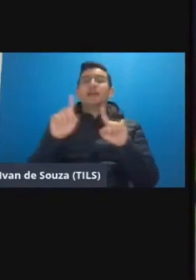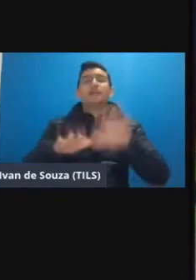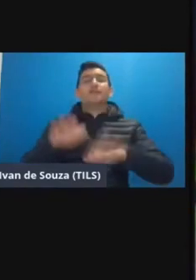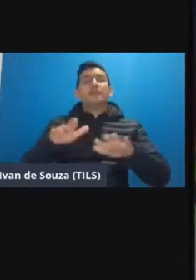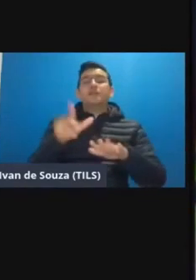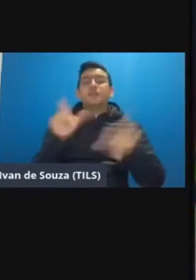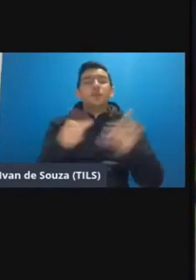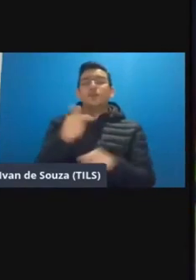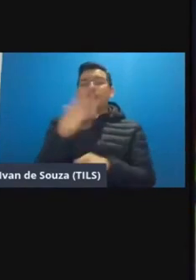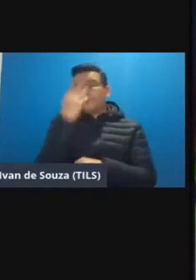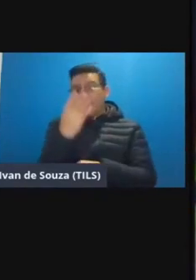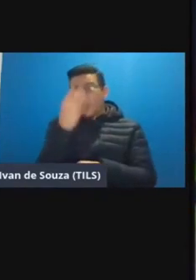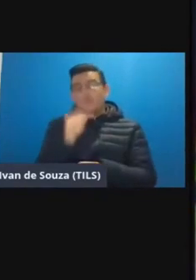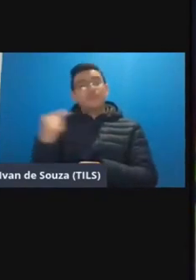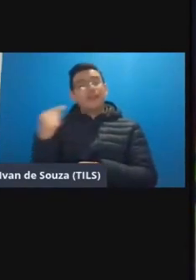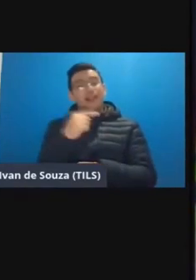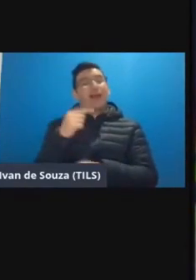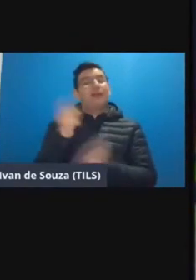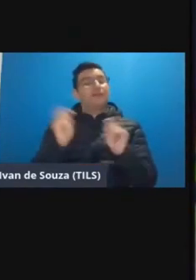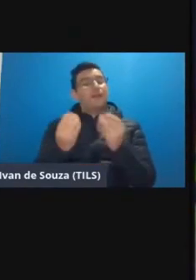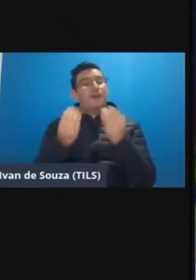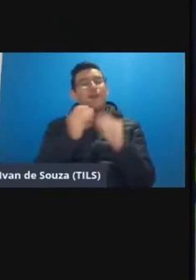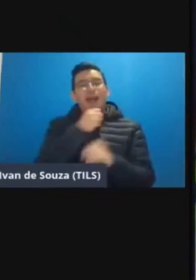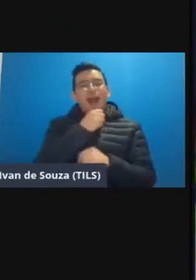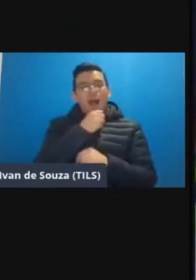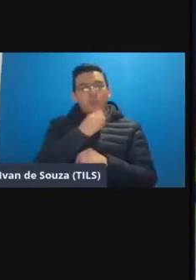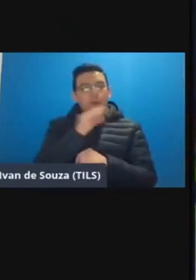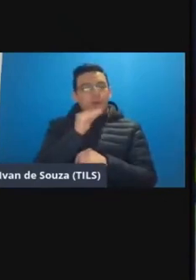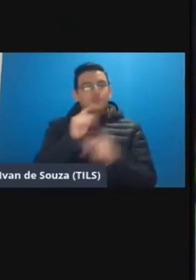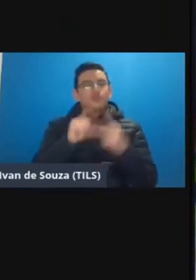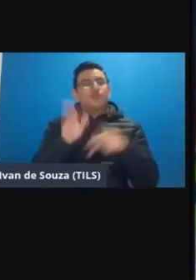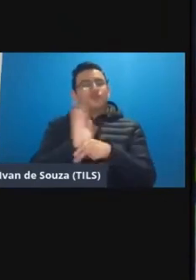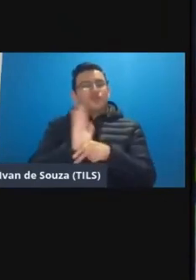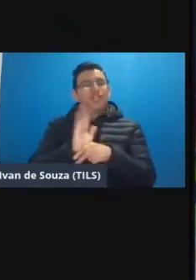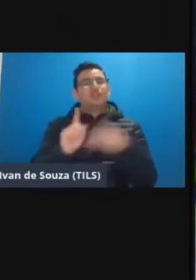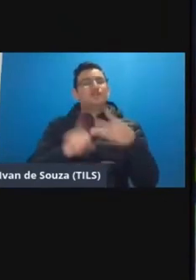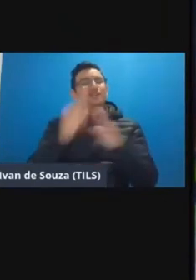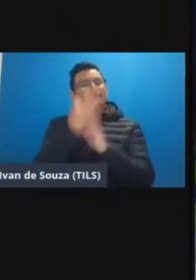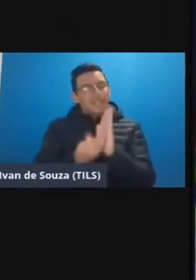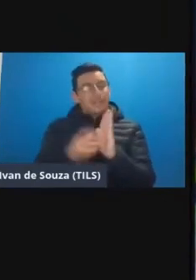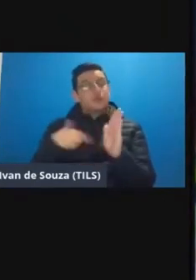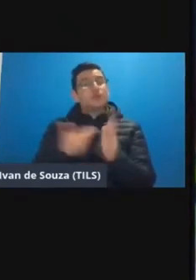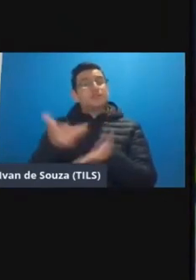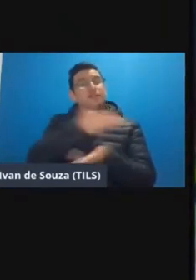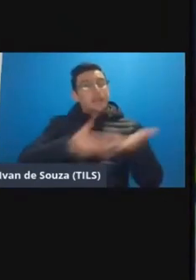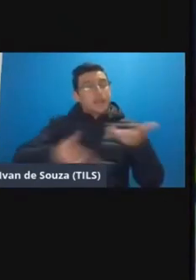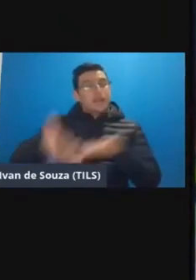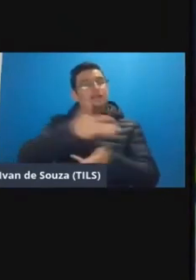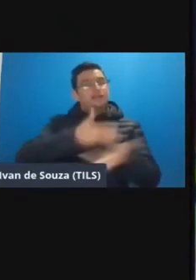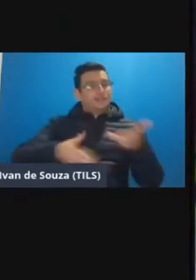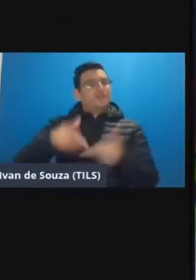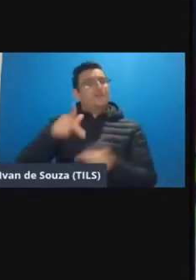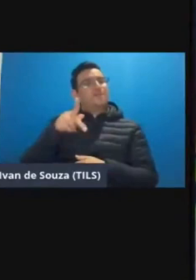gente que não tem foto e aí lá no padlet dá para poder mandar áudio dá para mandar vídeo dá para mandar texto e aí a gente acaba interagindo via padlet